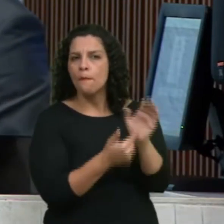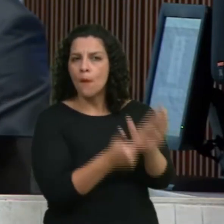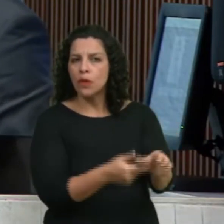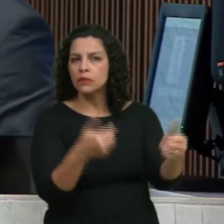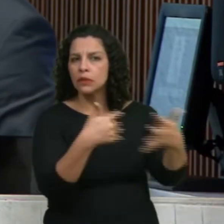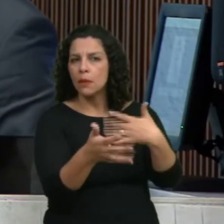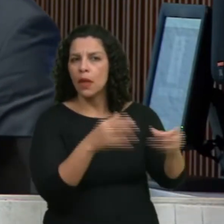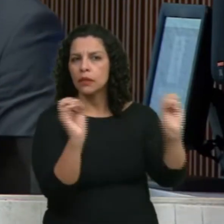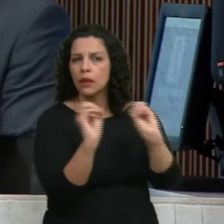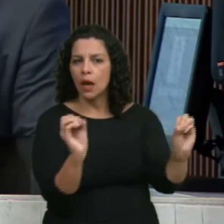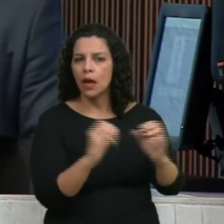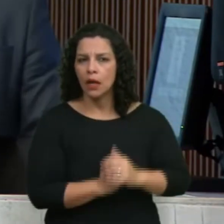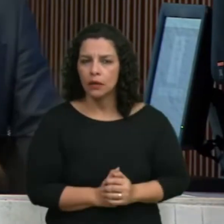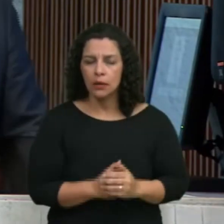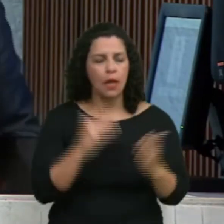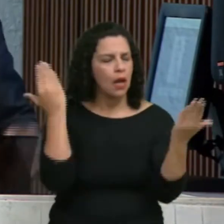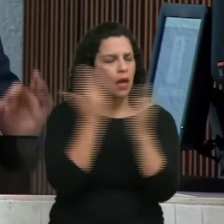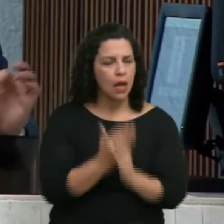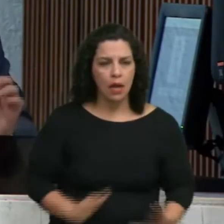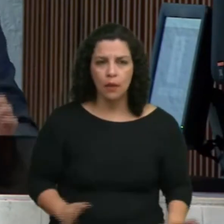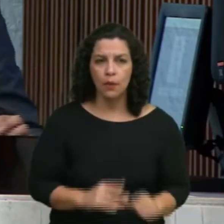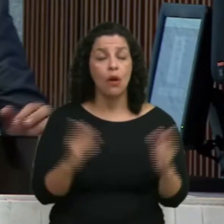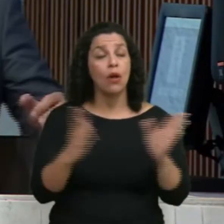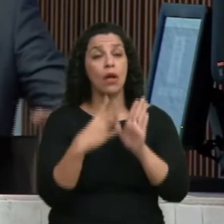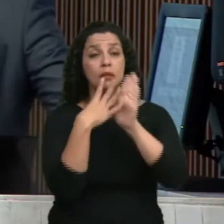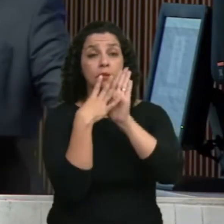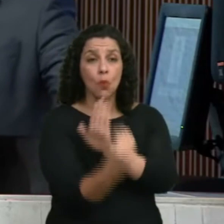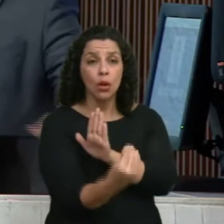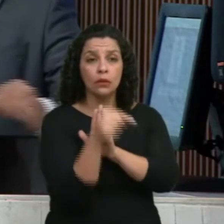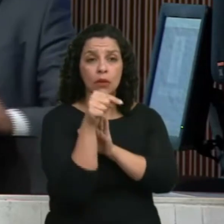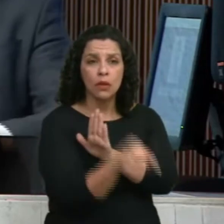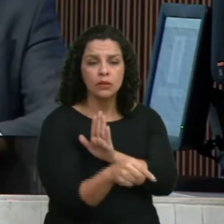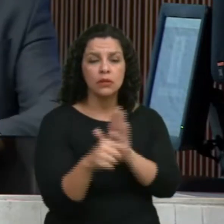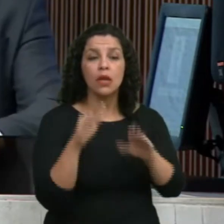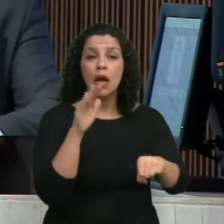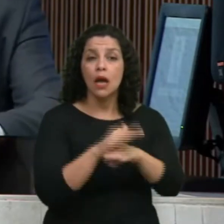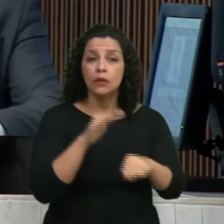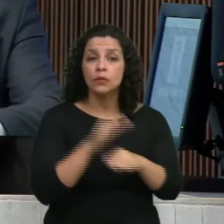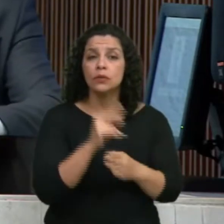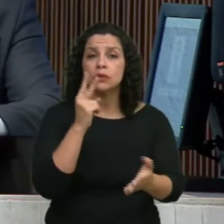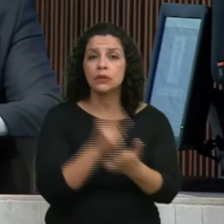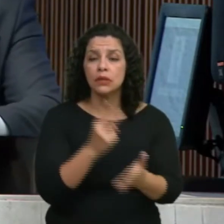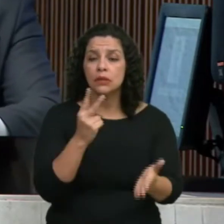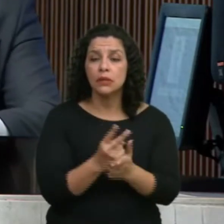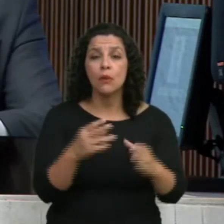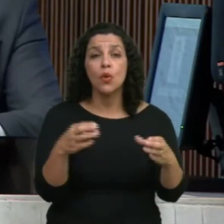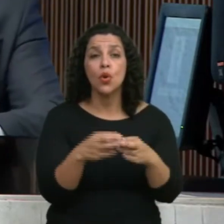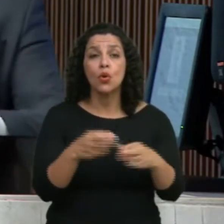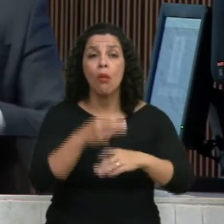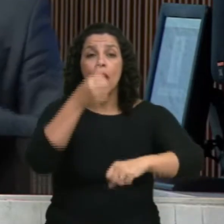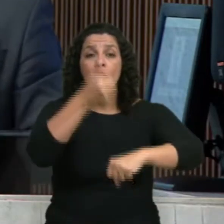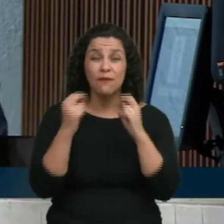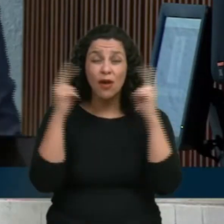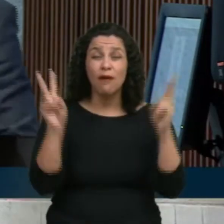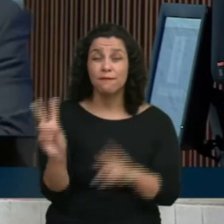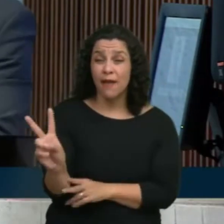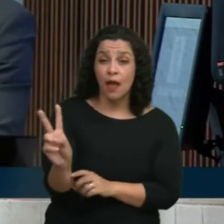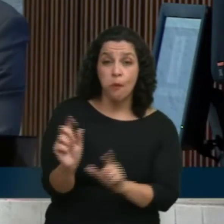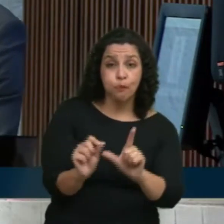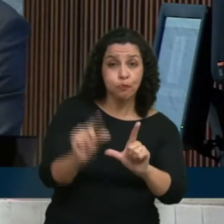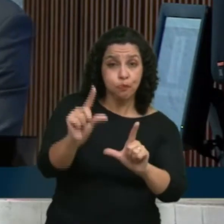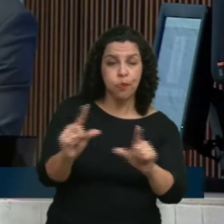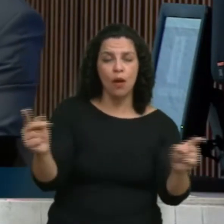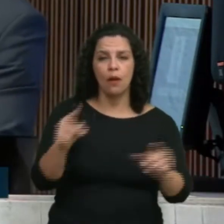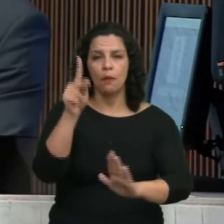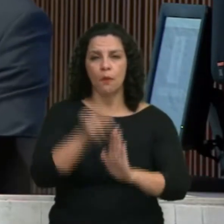transparência. Chega, esse modelo favorece a castra privilegiada. Um